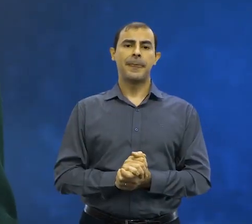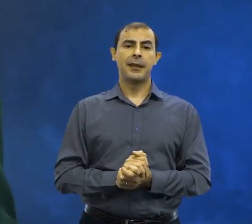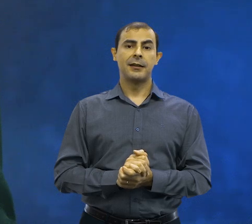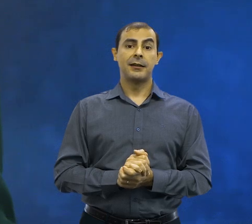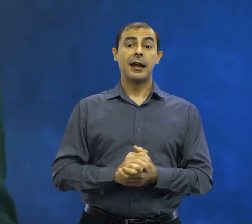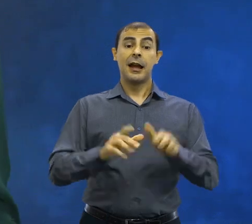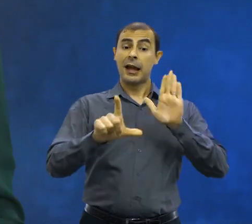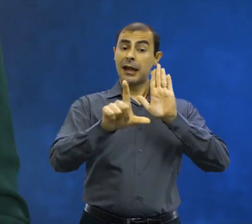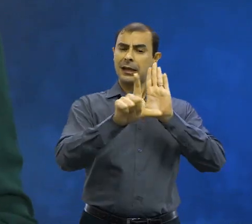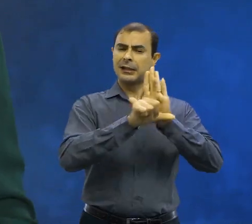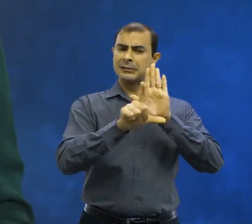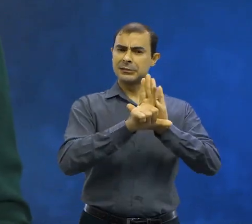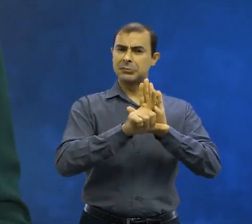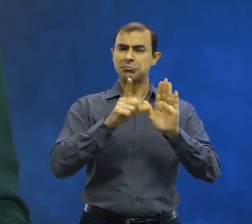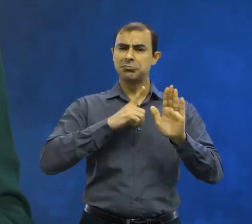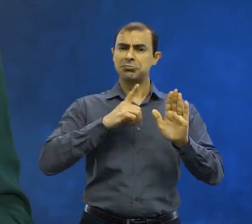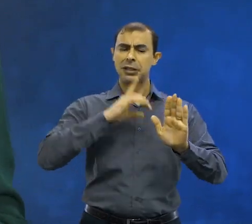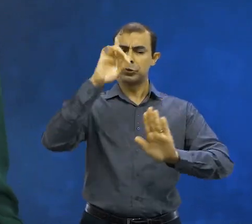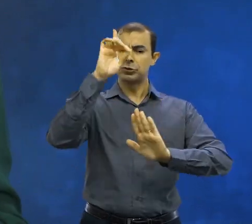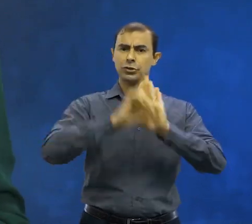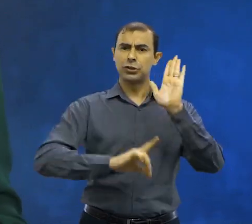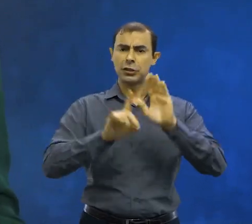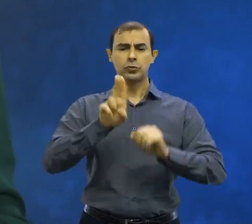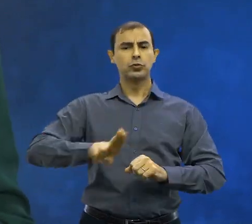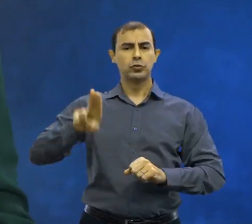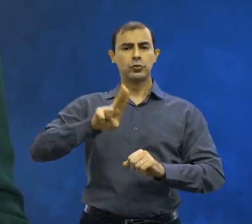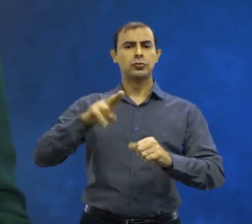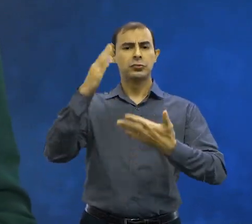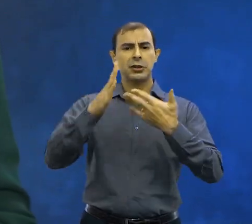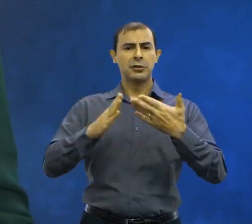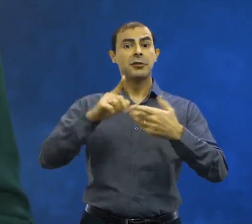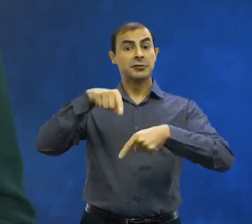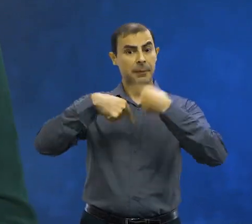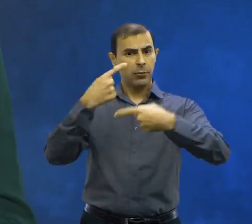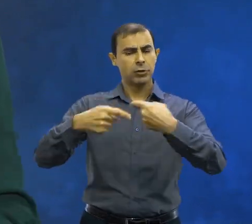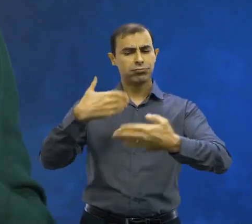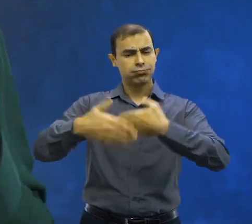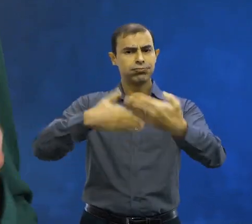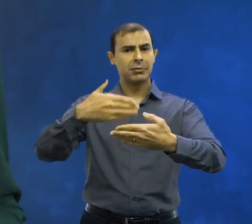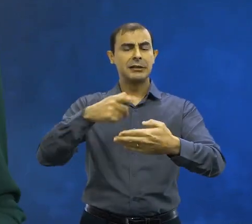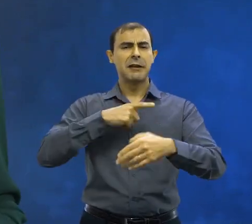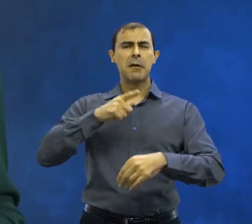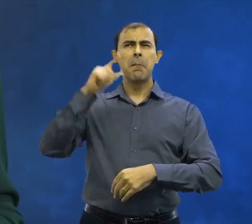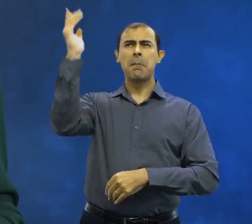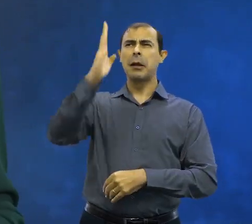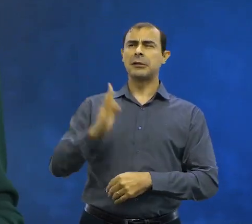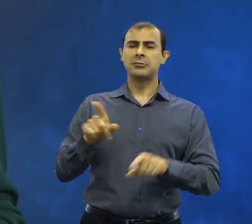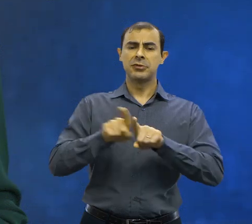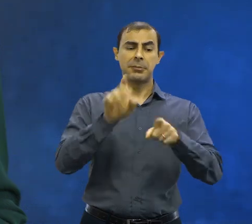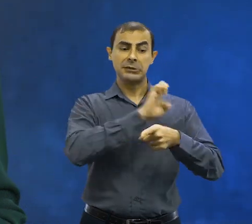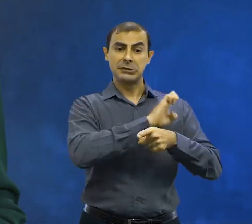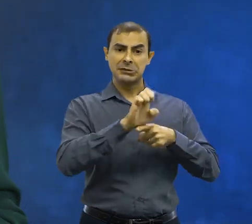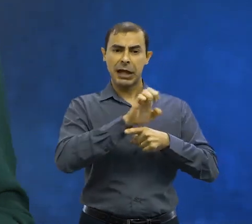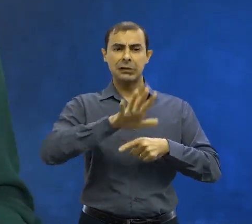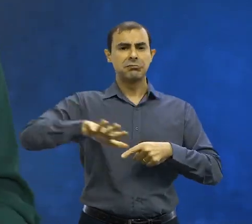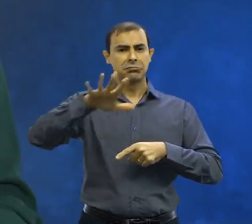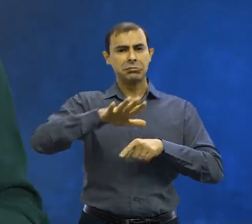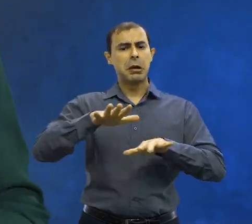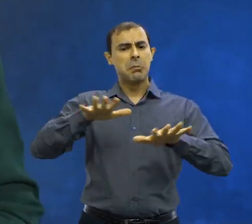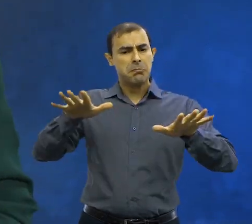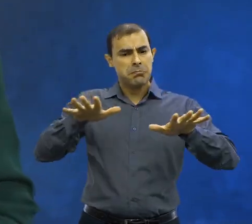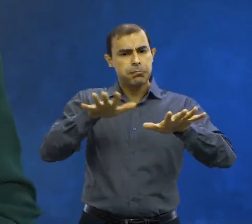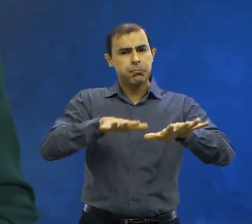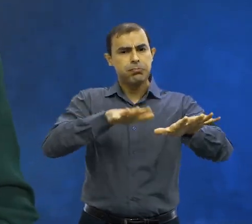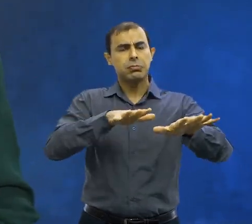legislações para garantias de direitos do uso da Libras, houve um grande movimento nacional e estadual na